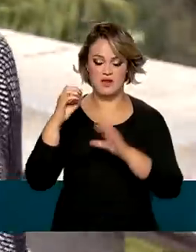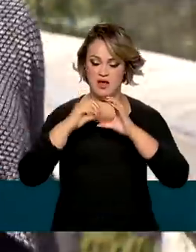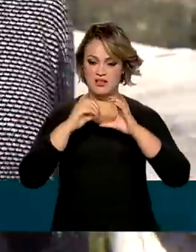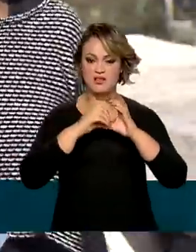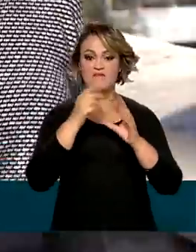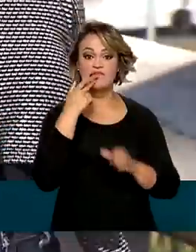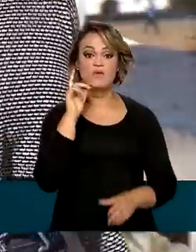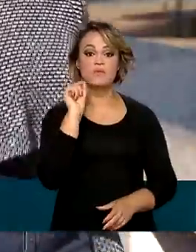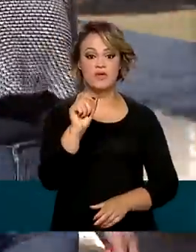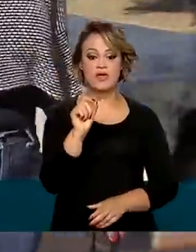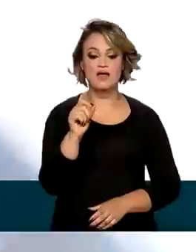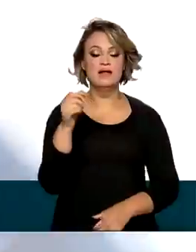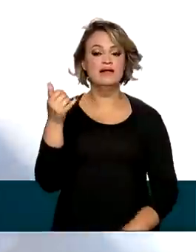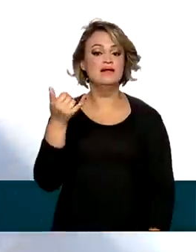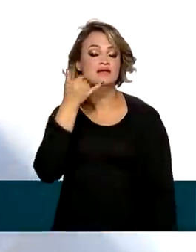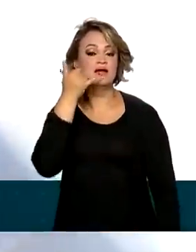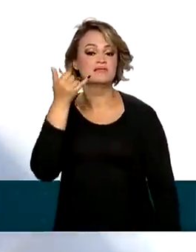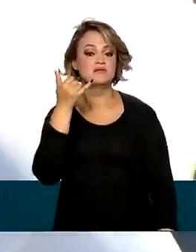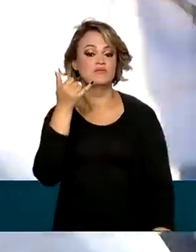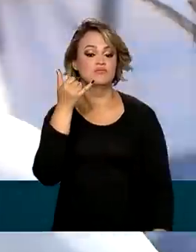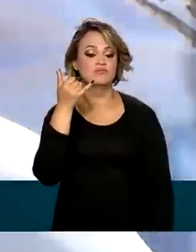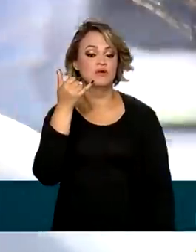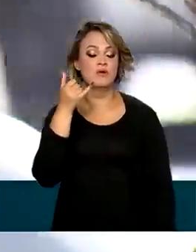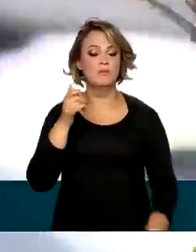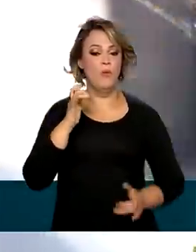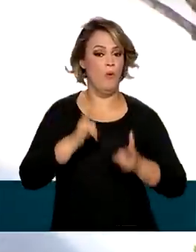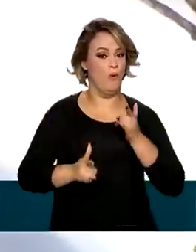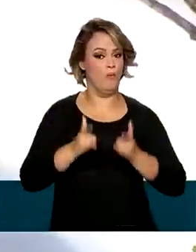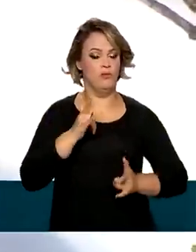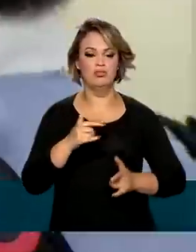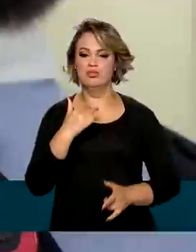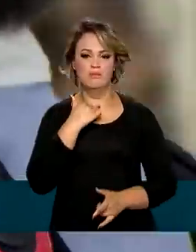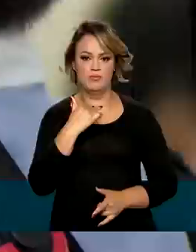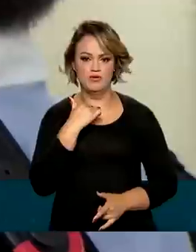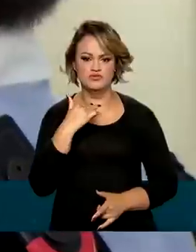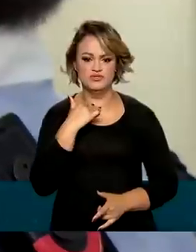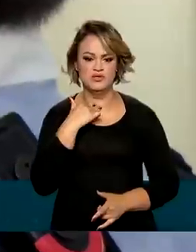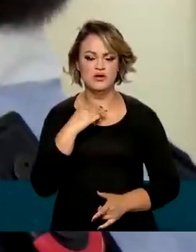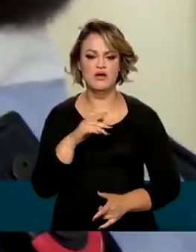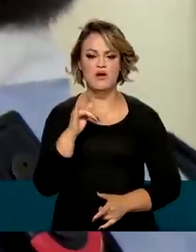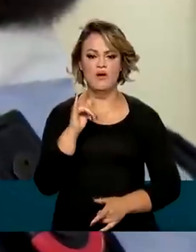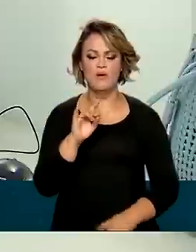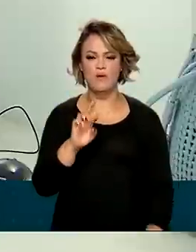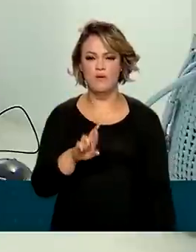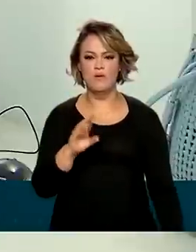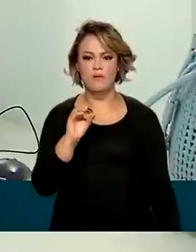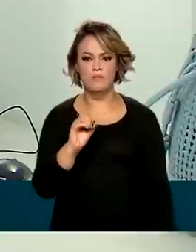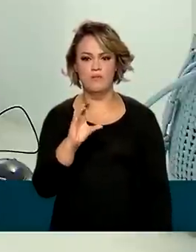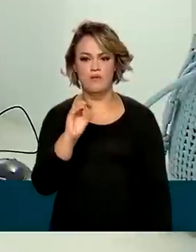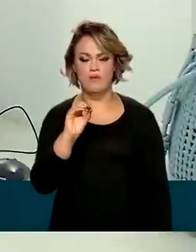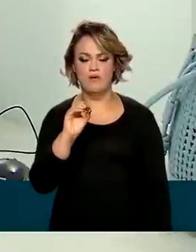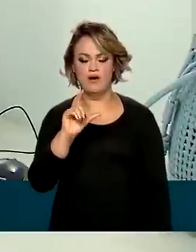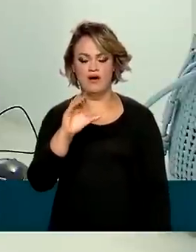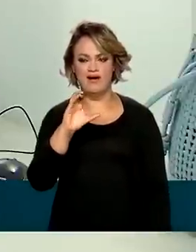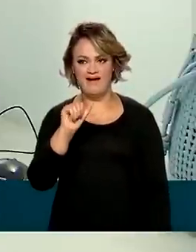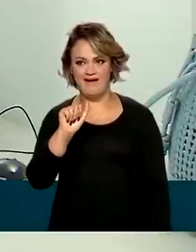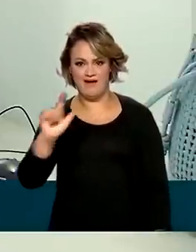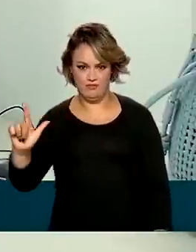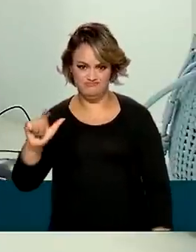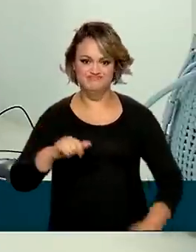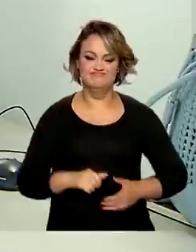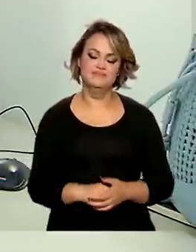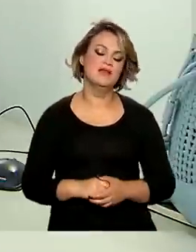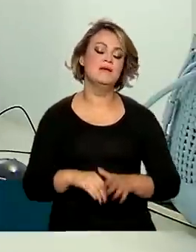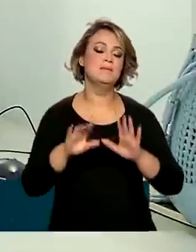proibiu as ligações realizadas por robôs, as chamadas robocalls. Mas as medidas tomadas